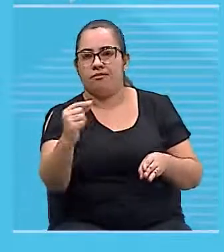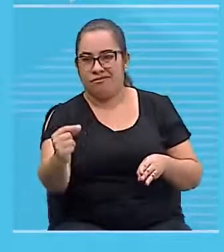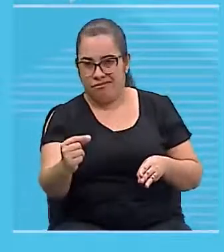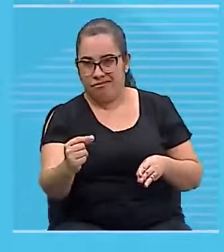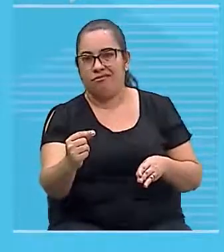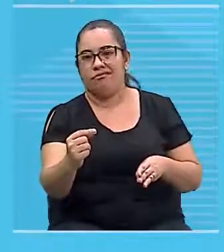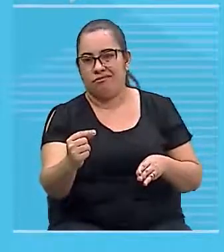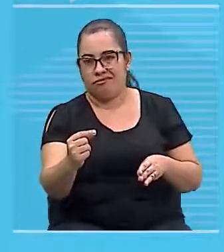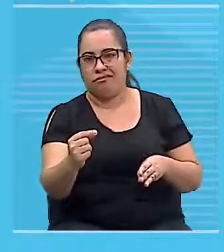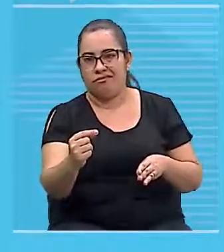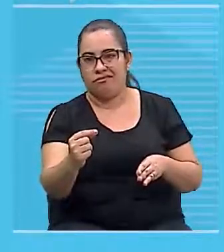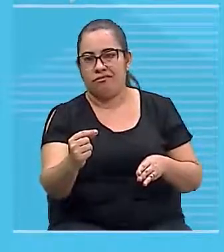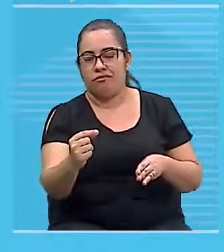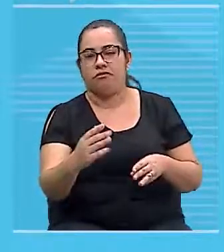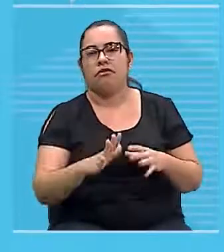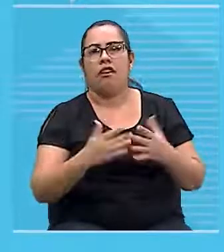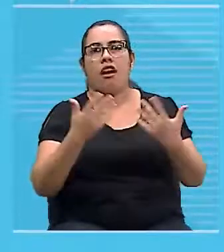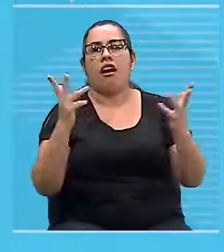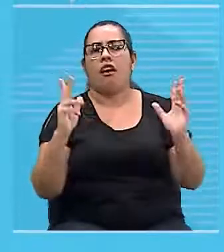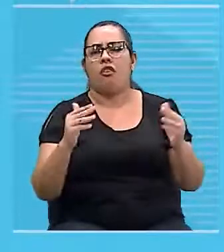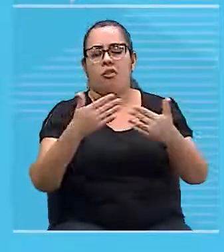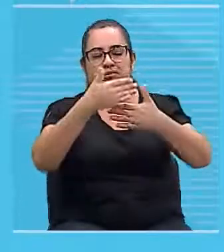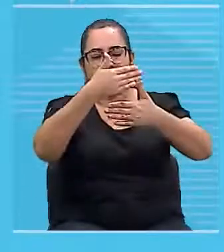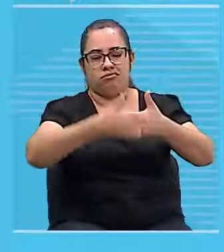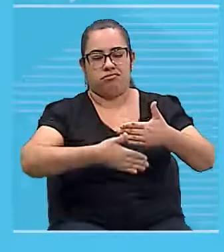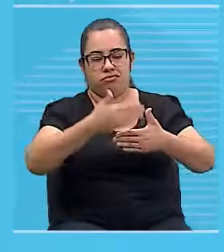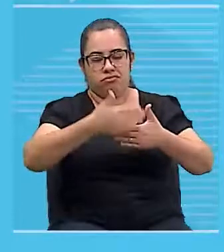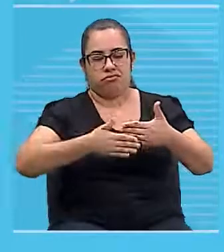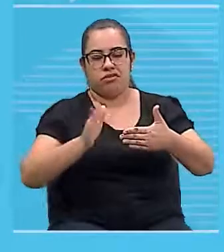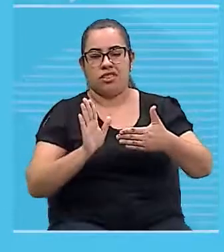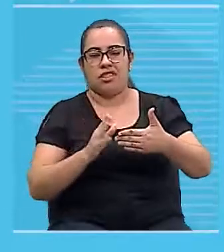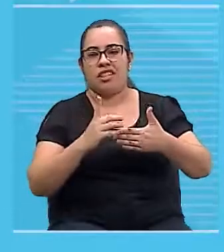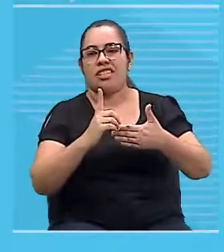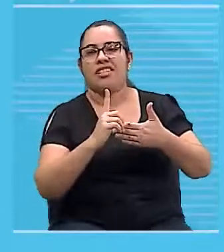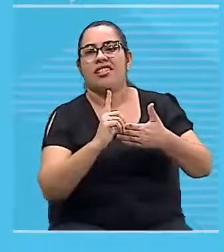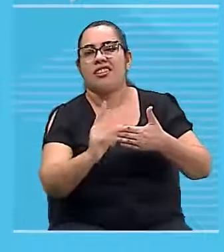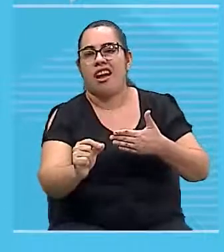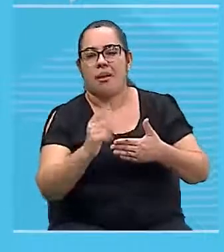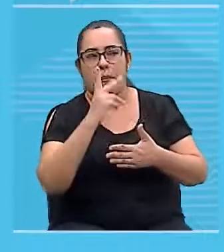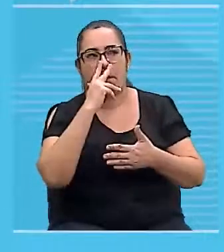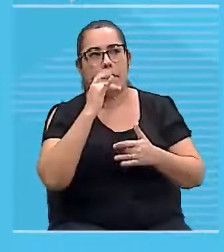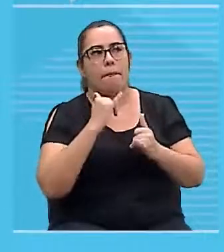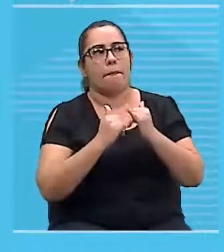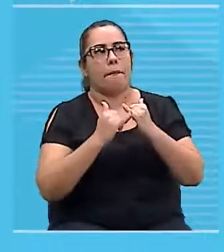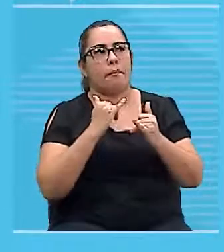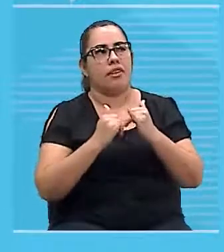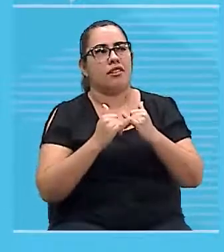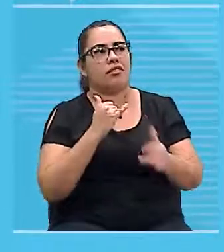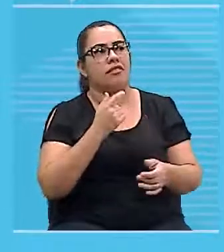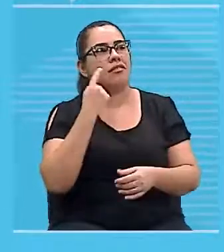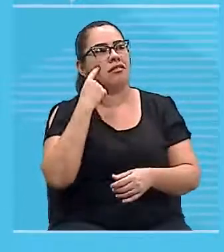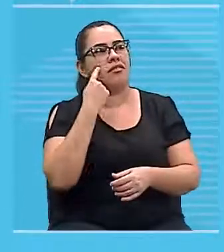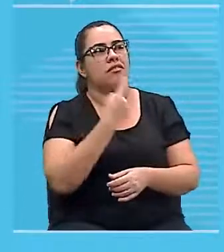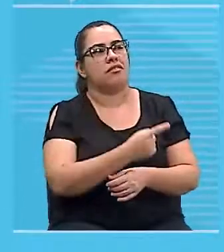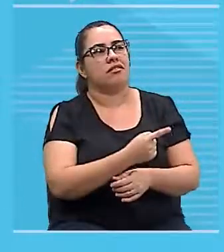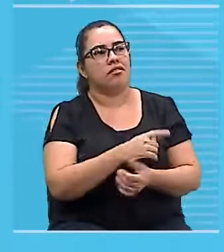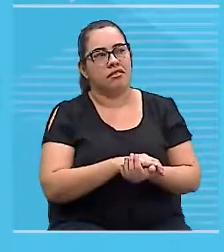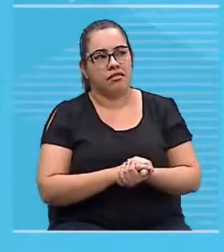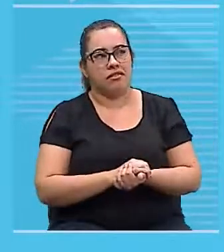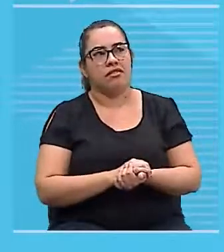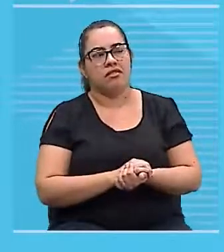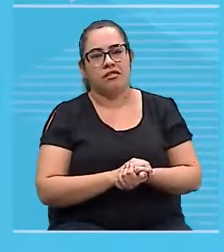da telinha. Tá? Então, observa que agora ele está no sentido de